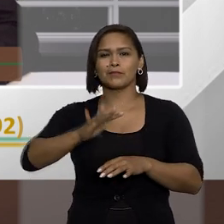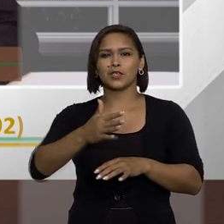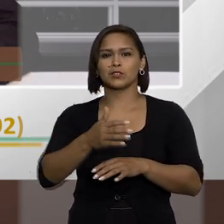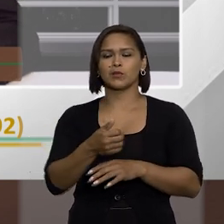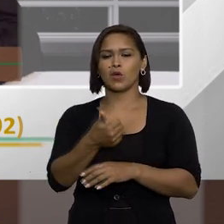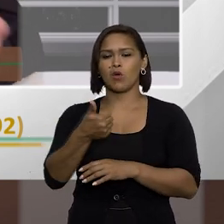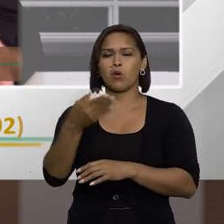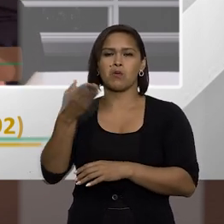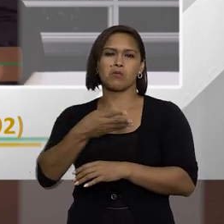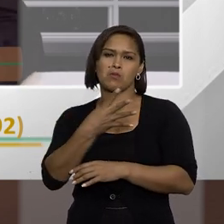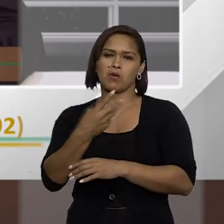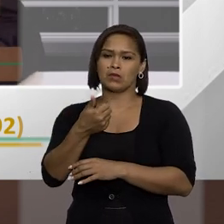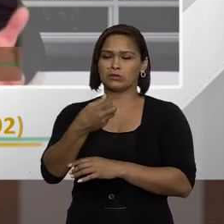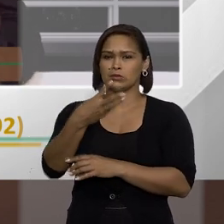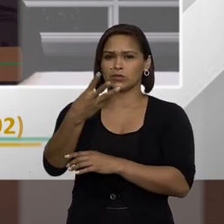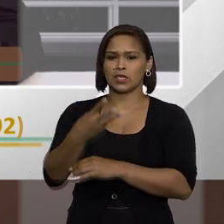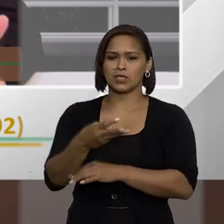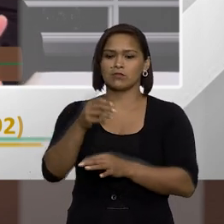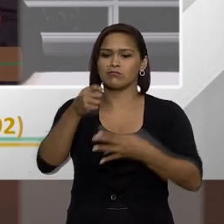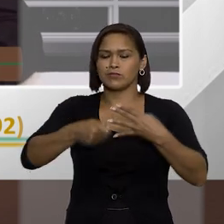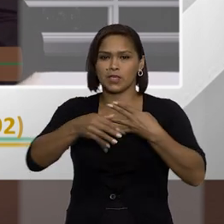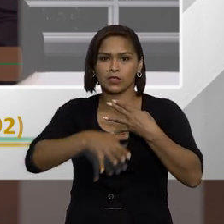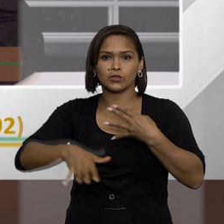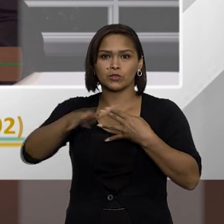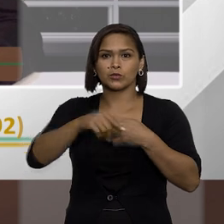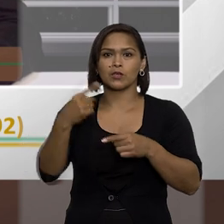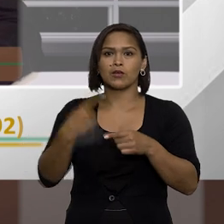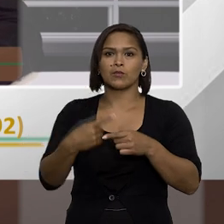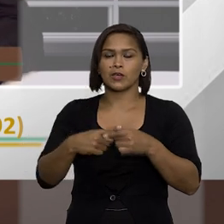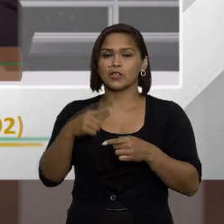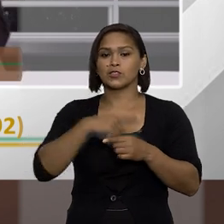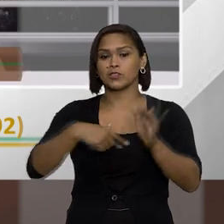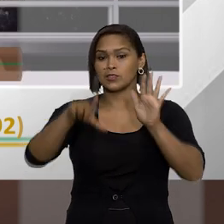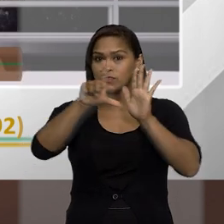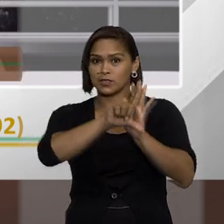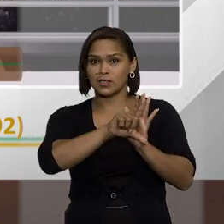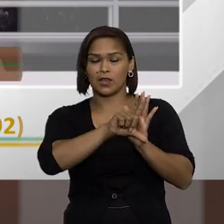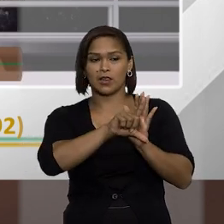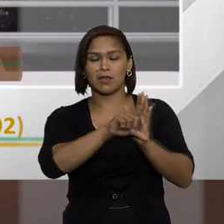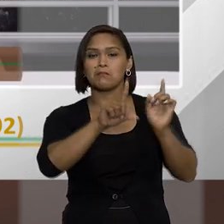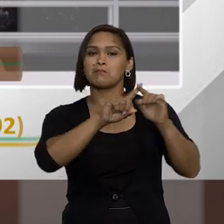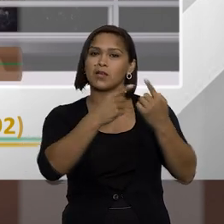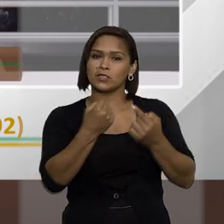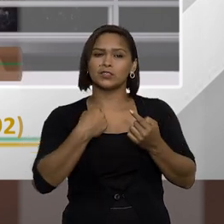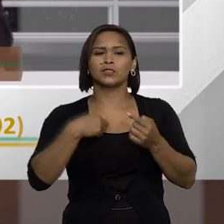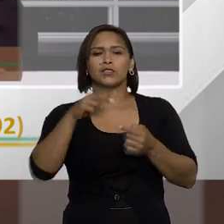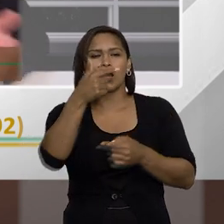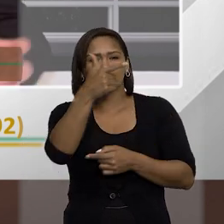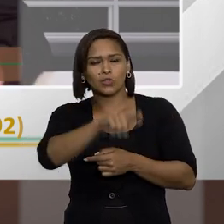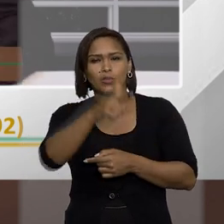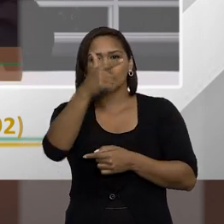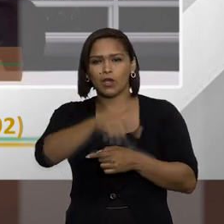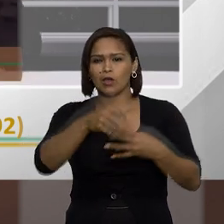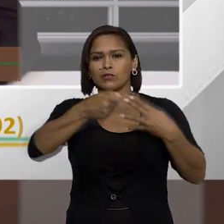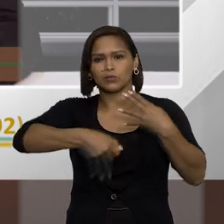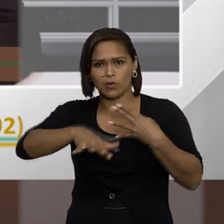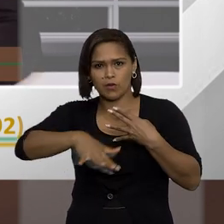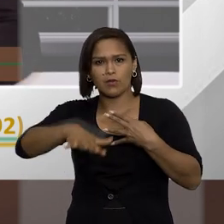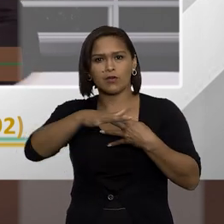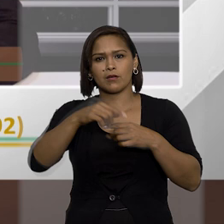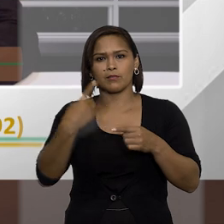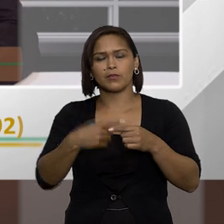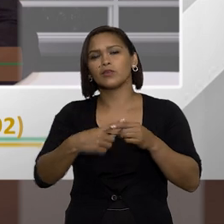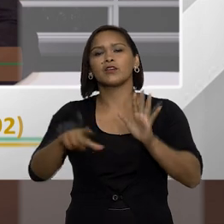menos um quarto um terço da aula é jurisprudência porque a gente tem a lei mas a gente tem que estar todo momento falando de